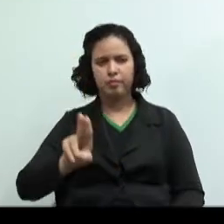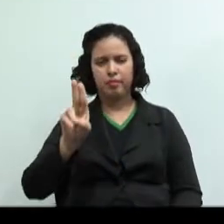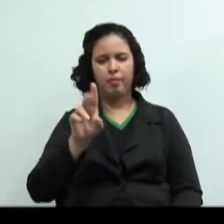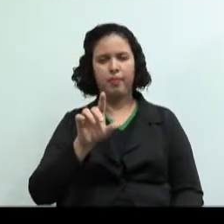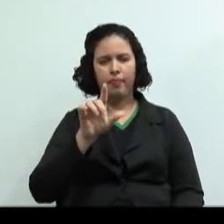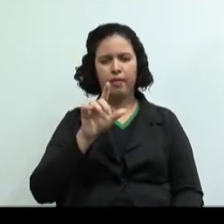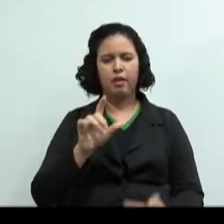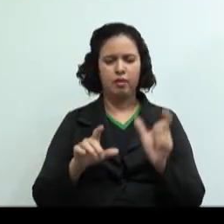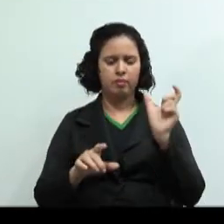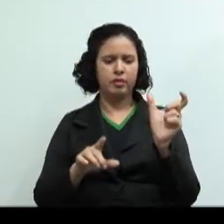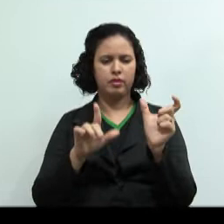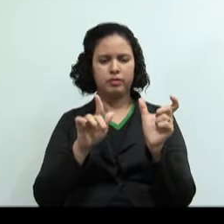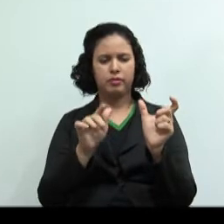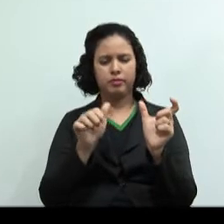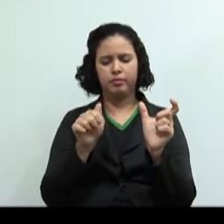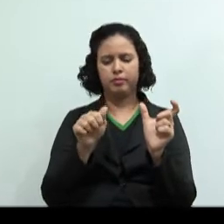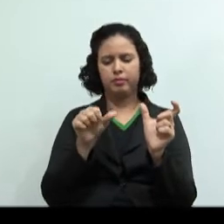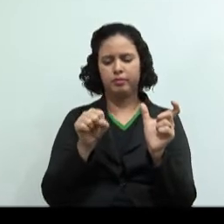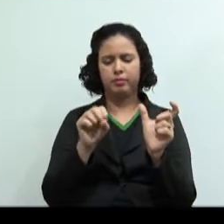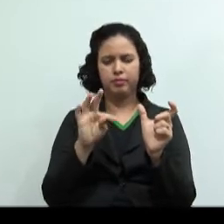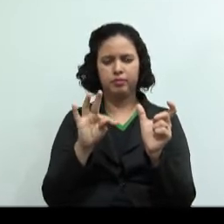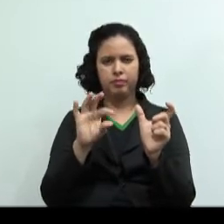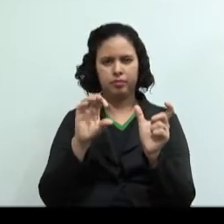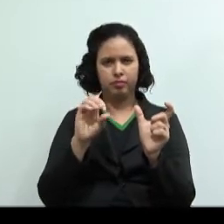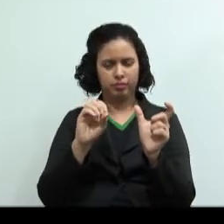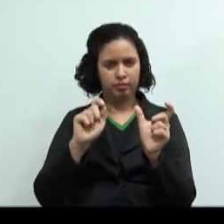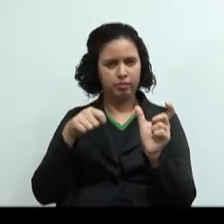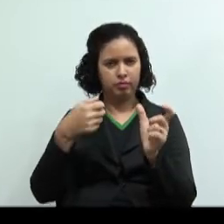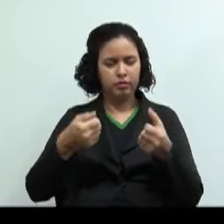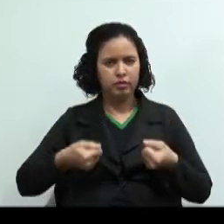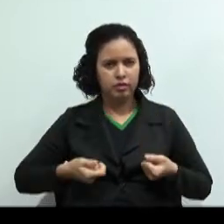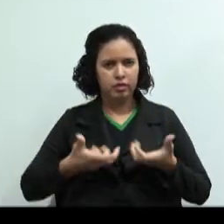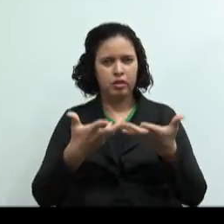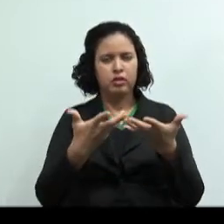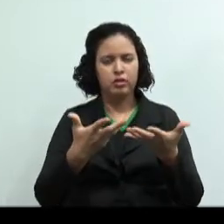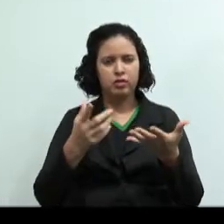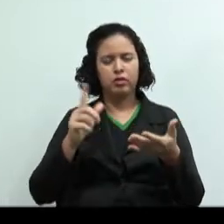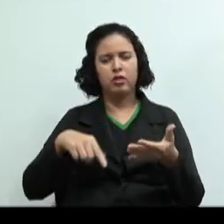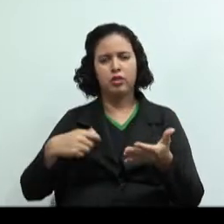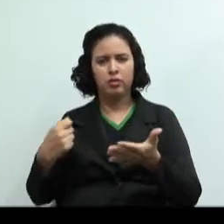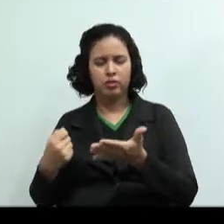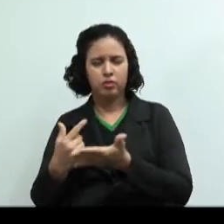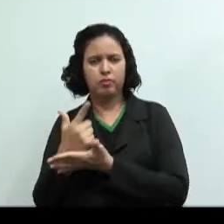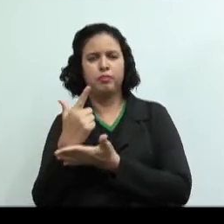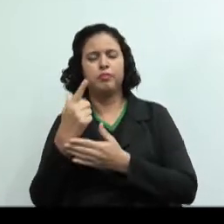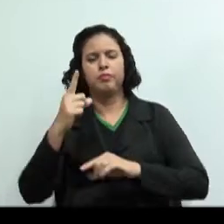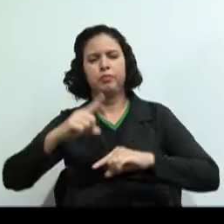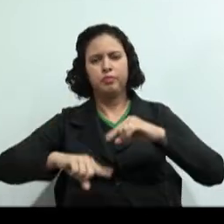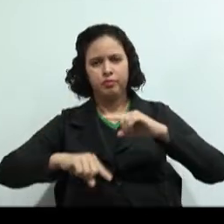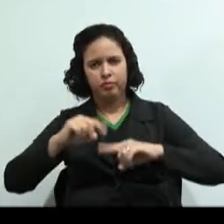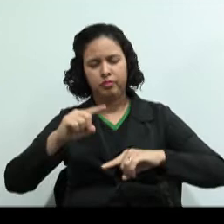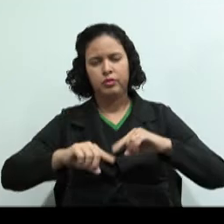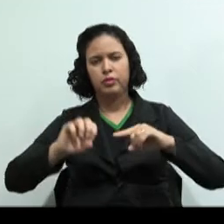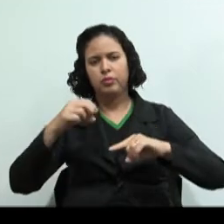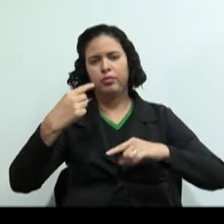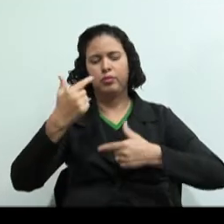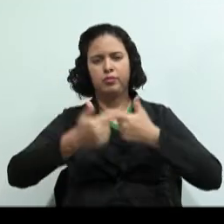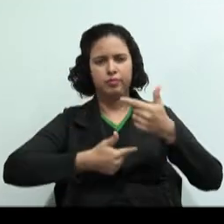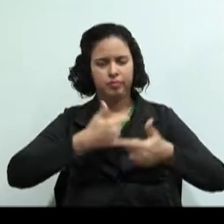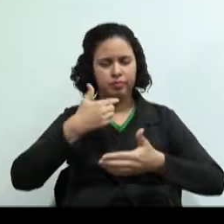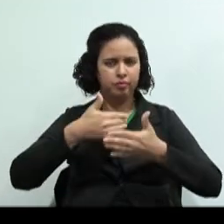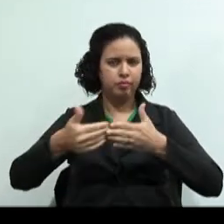nós temos o conceito de gasto, que é a aquisição de um produto ou serviço qualquer, que gera